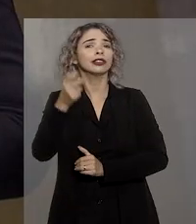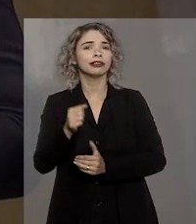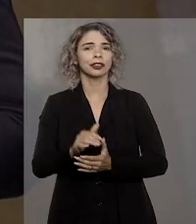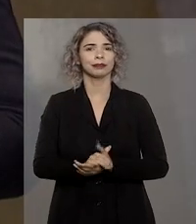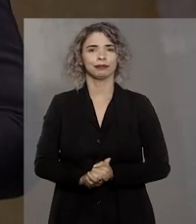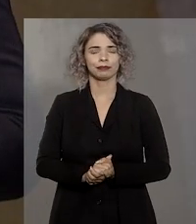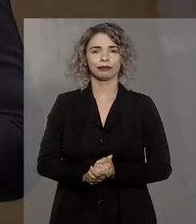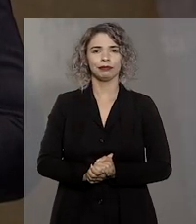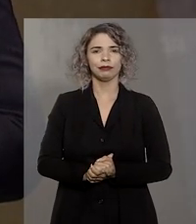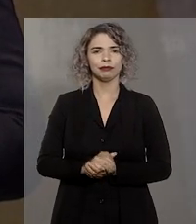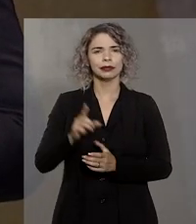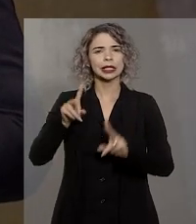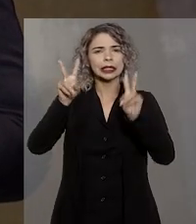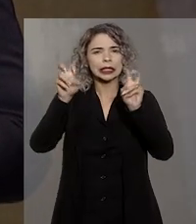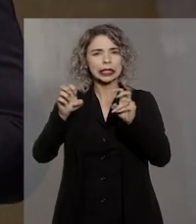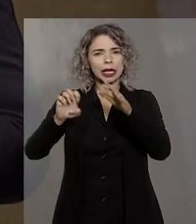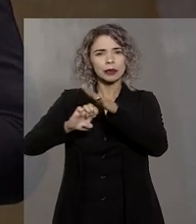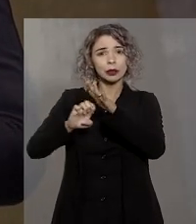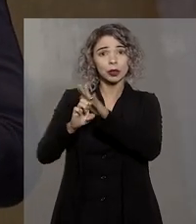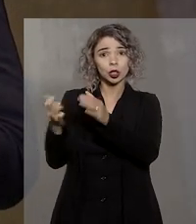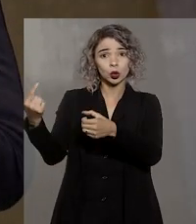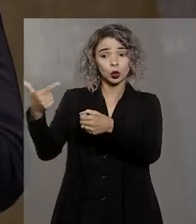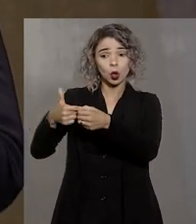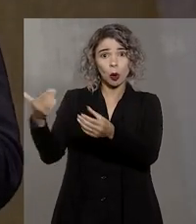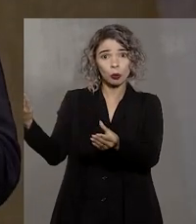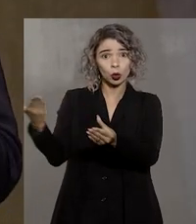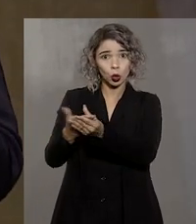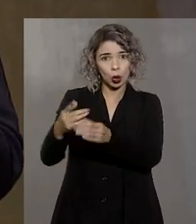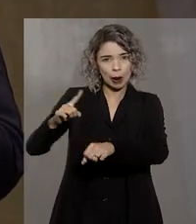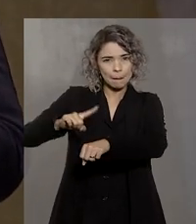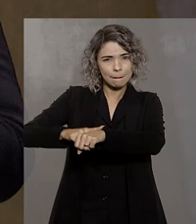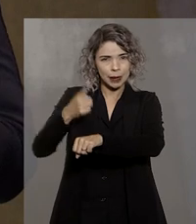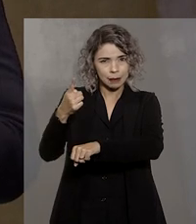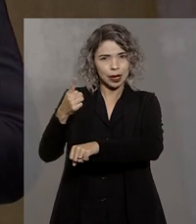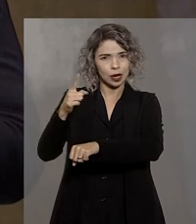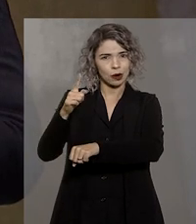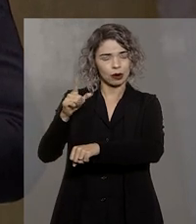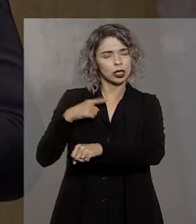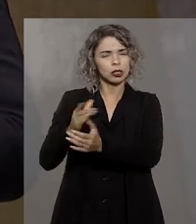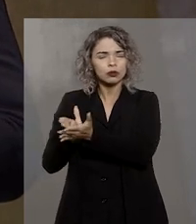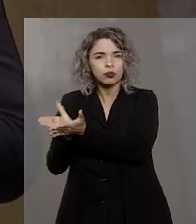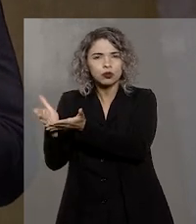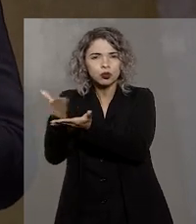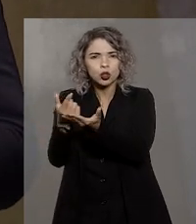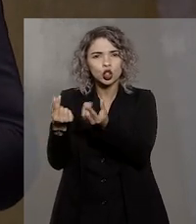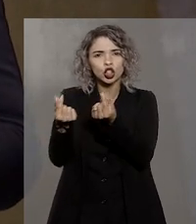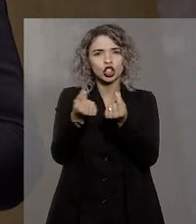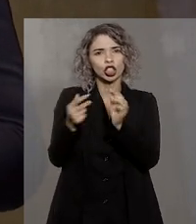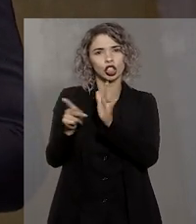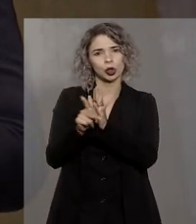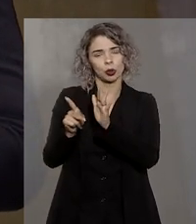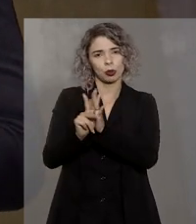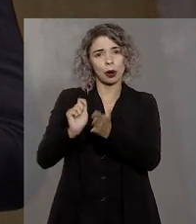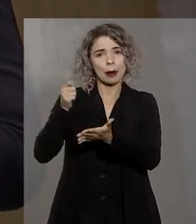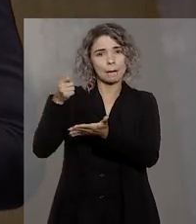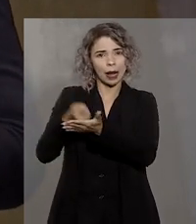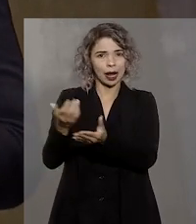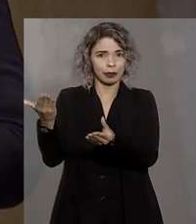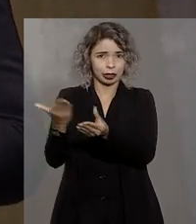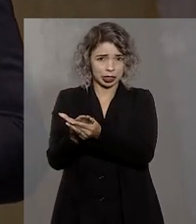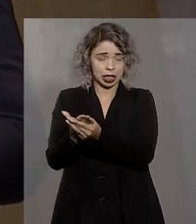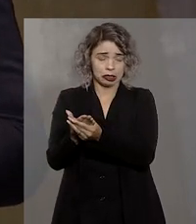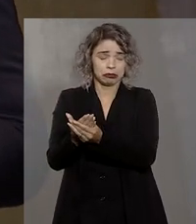No caso julgado, uma empresa de combustíveis ajuizou a ação na primeira instância e recolheu as custas processuais